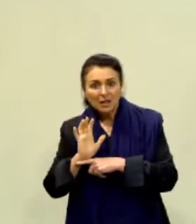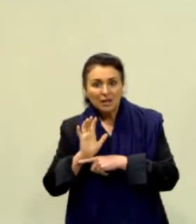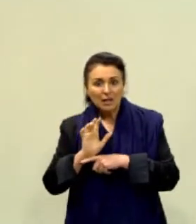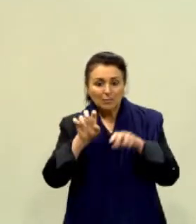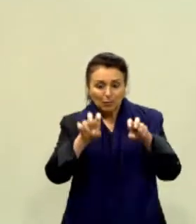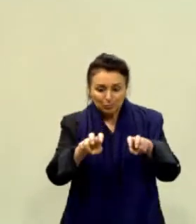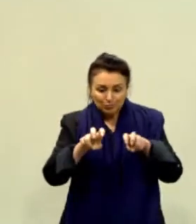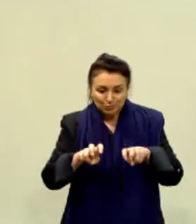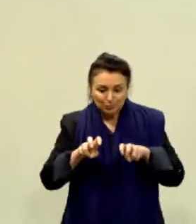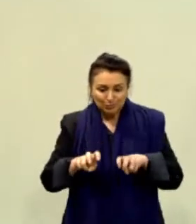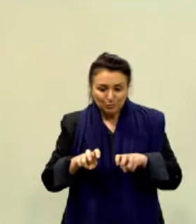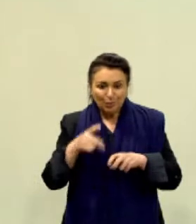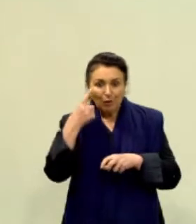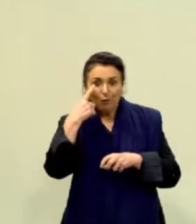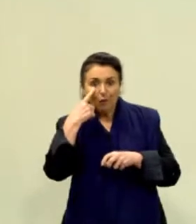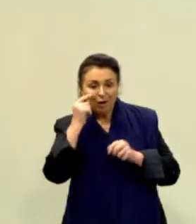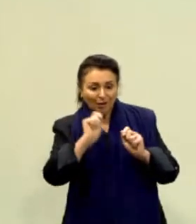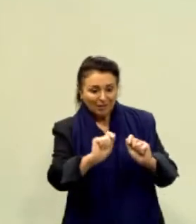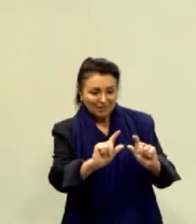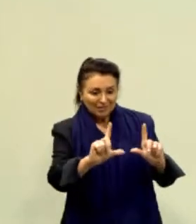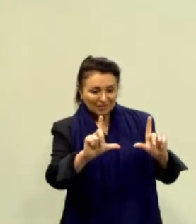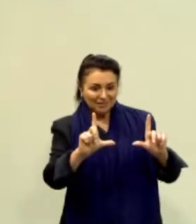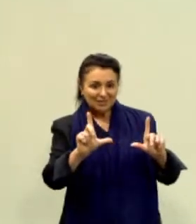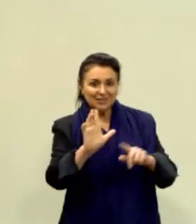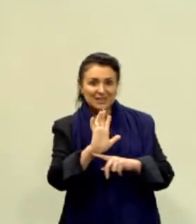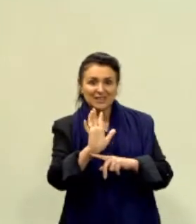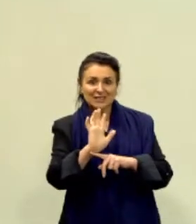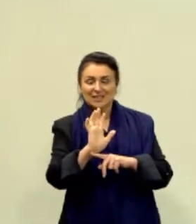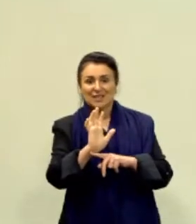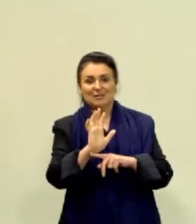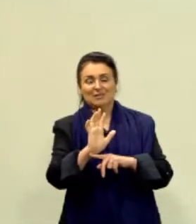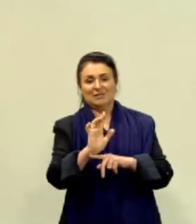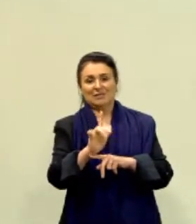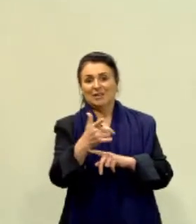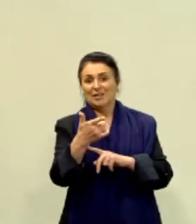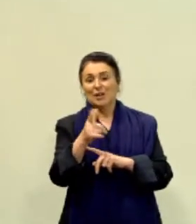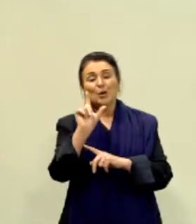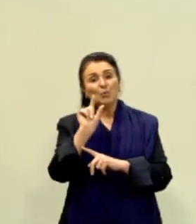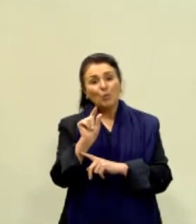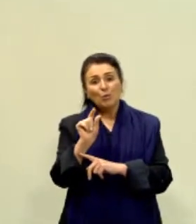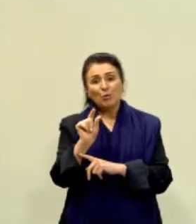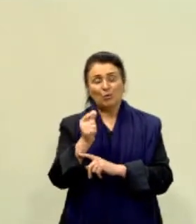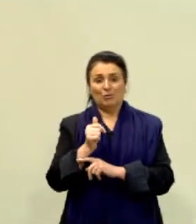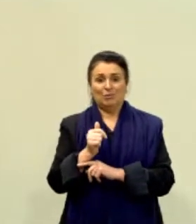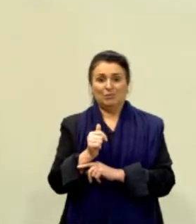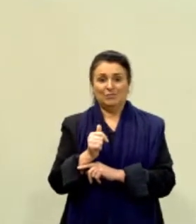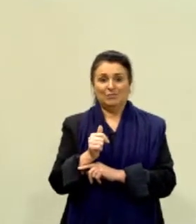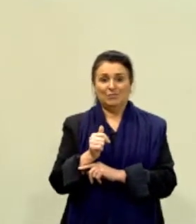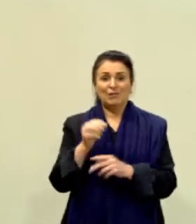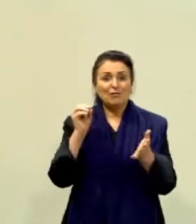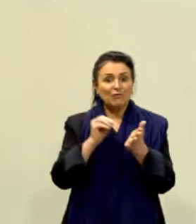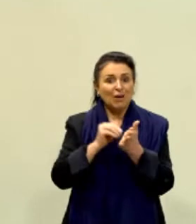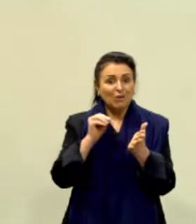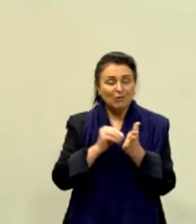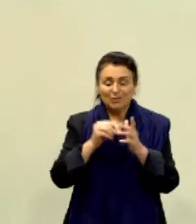salas de cinema. É isso que ele está dizendo, né? Que a gente é